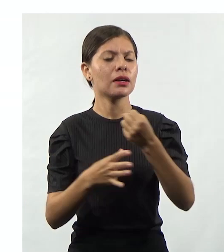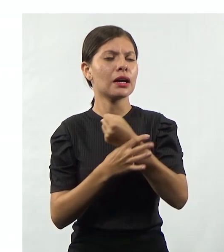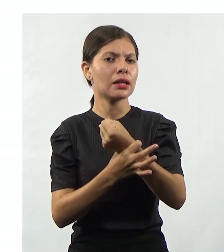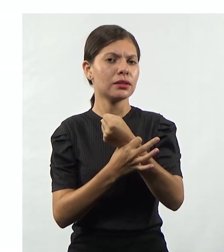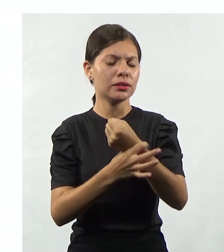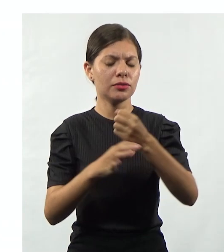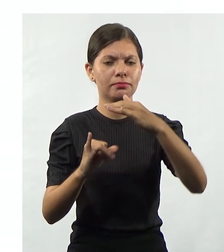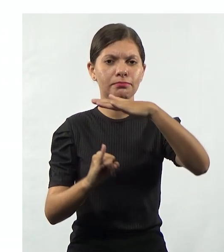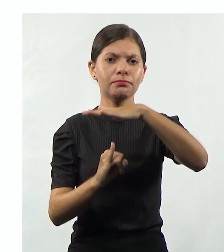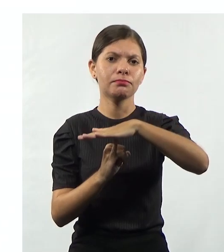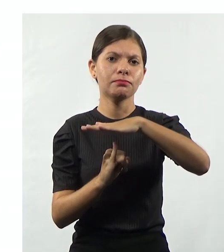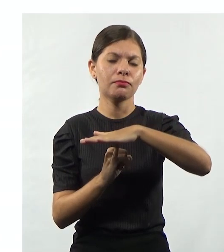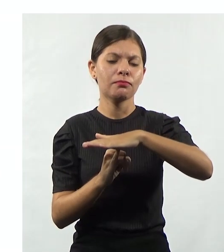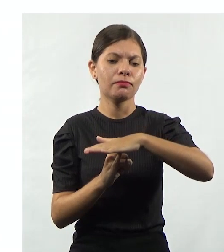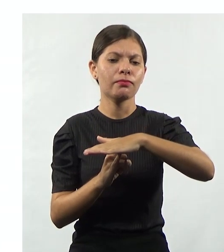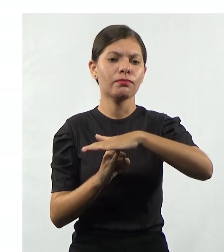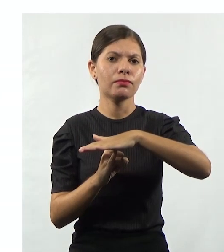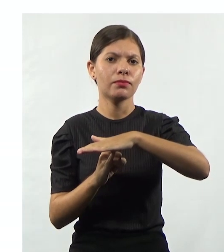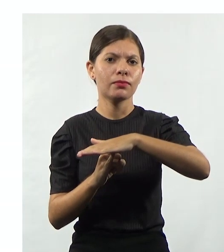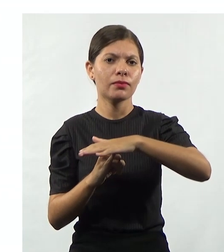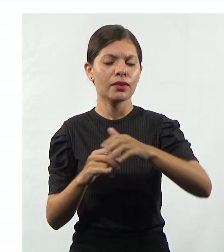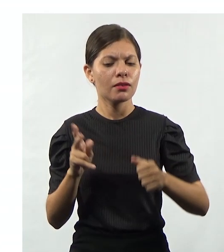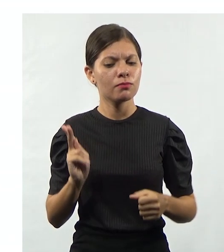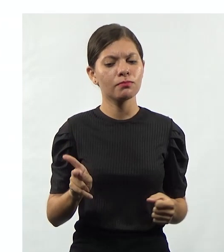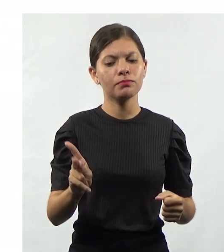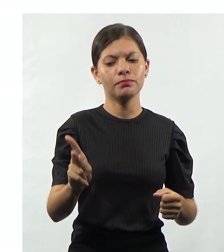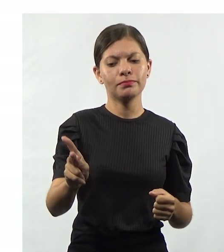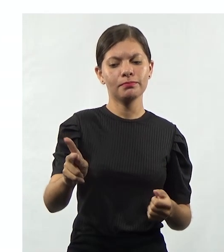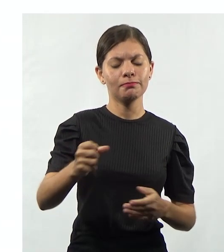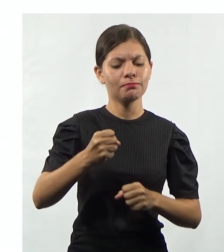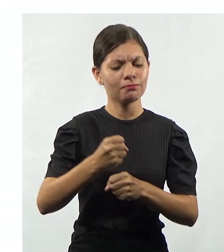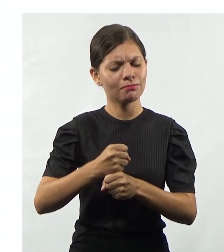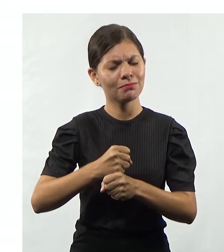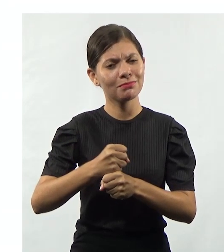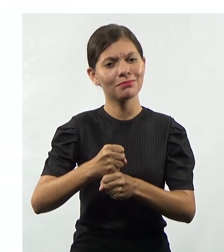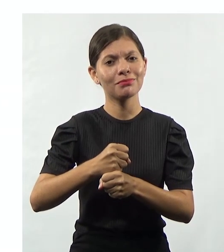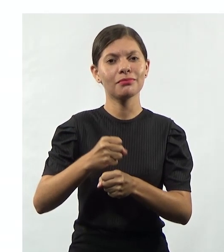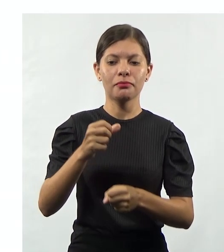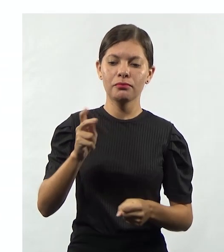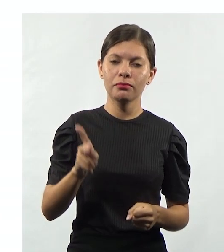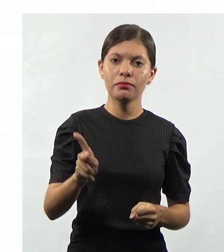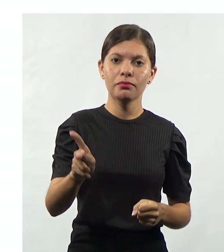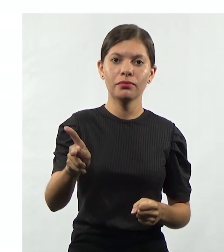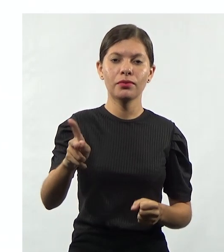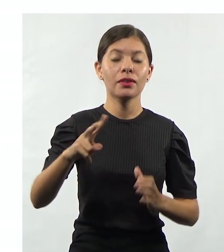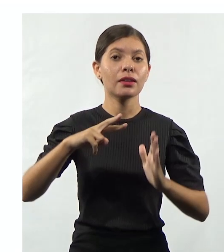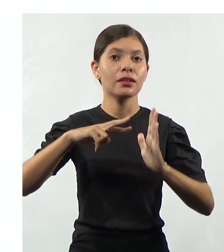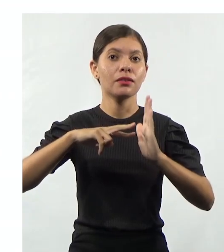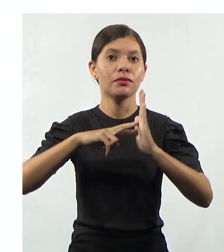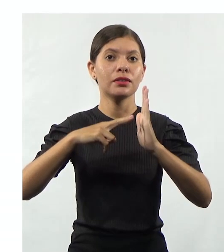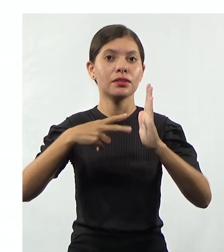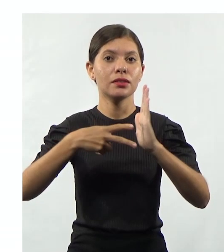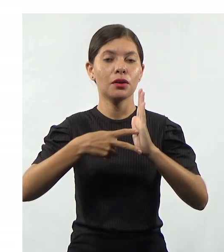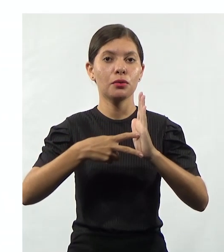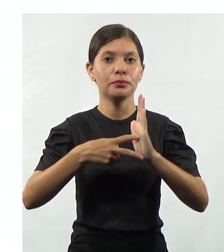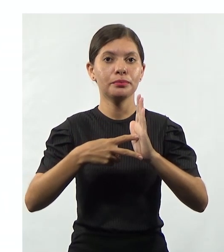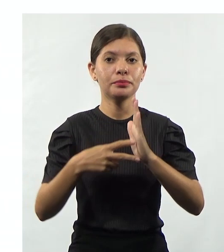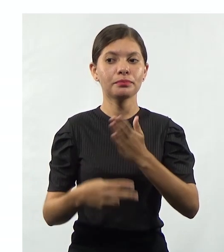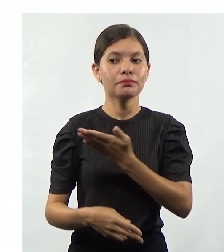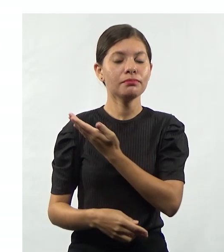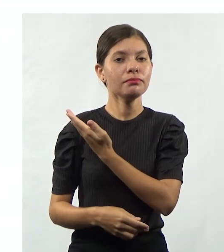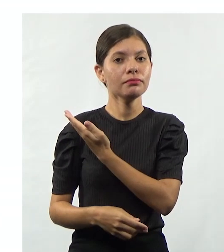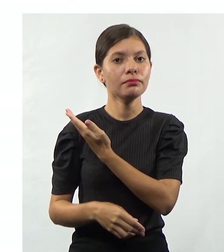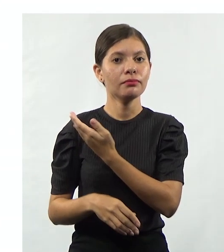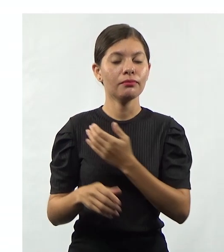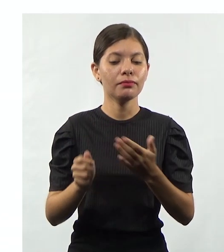organização permaneça durante muito e muito tempo, tá? Essa é a definição de Cássio. Esse material